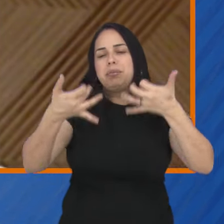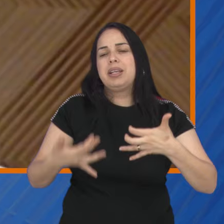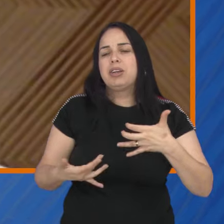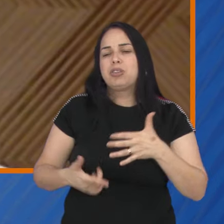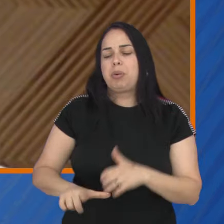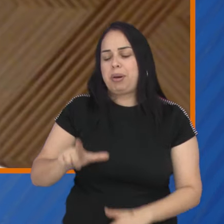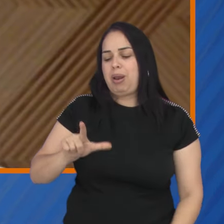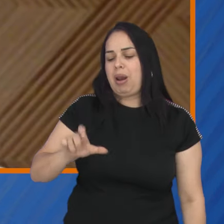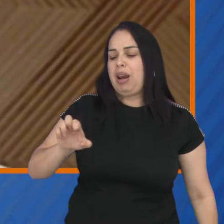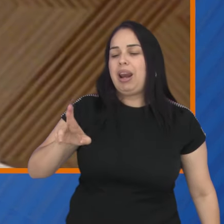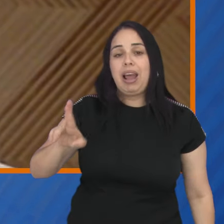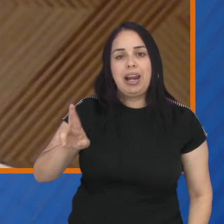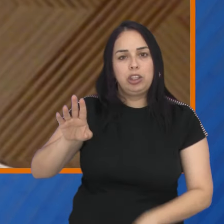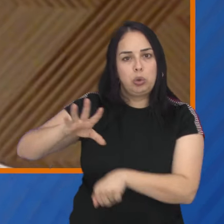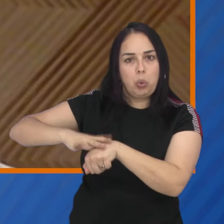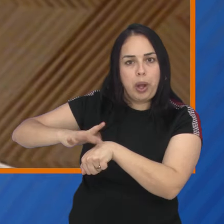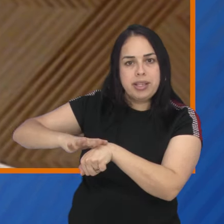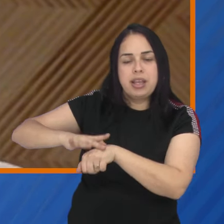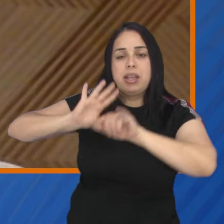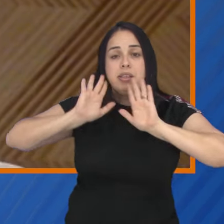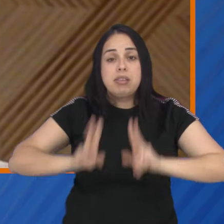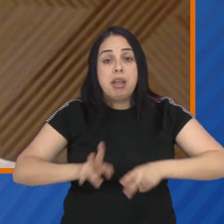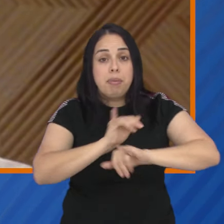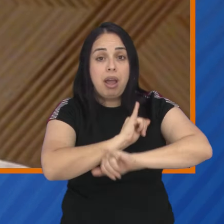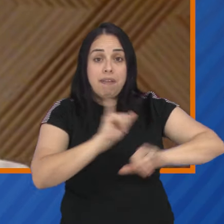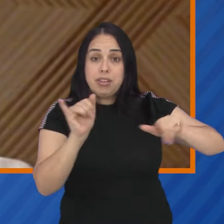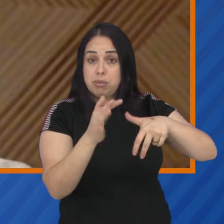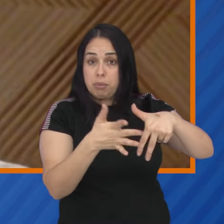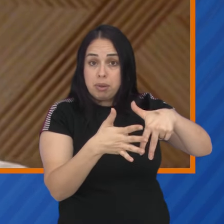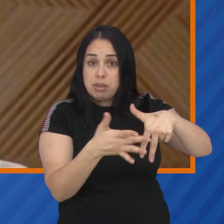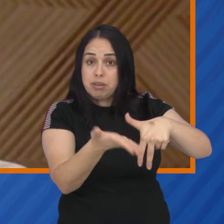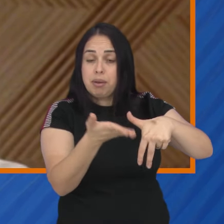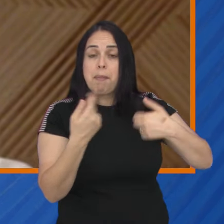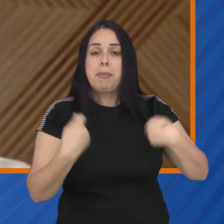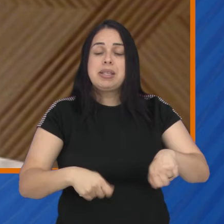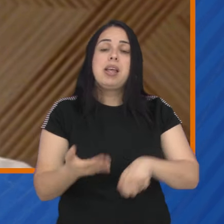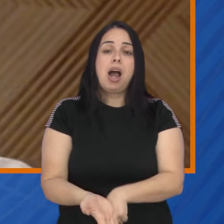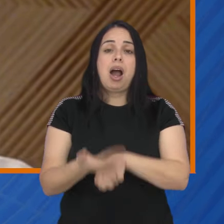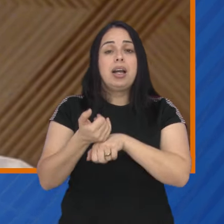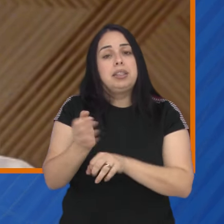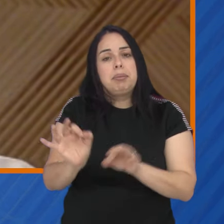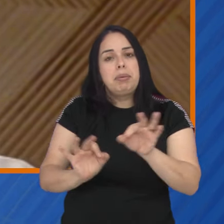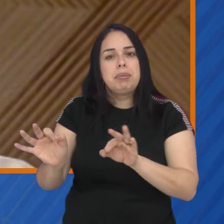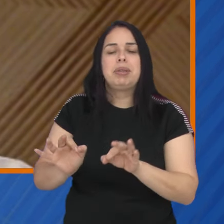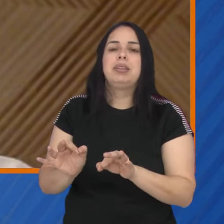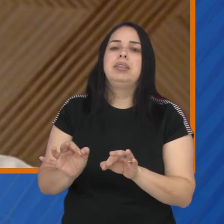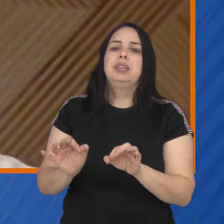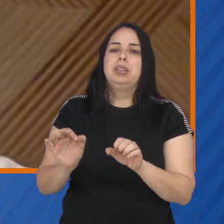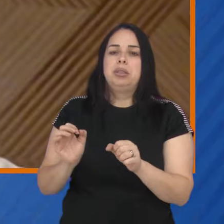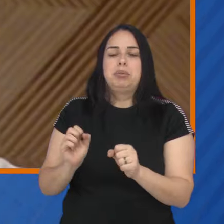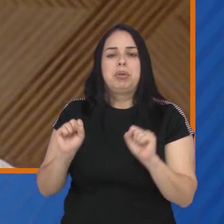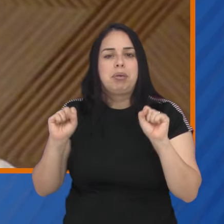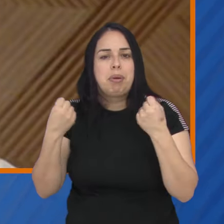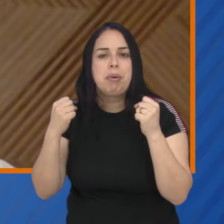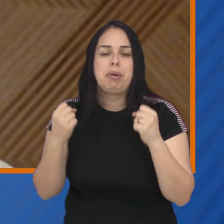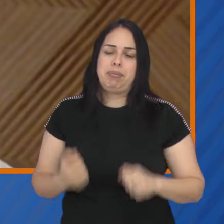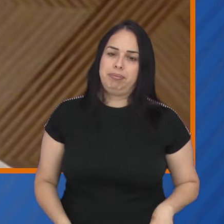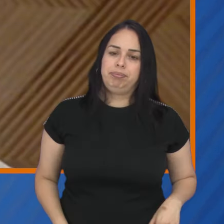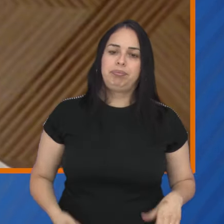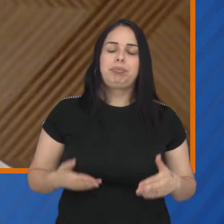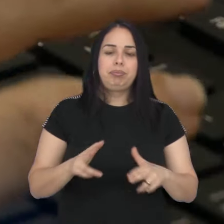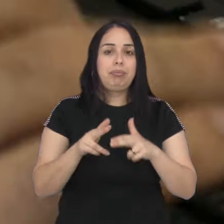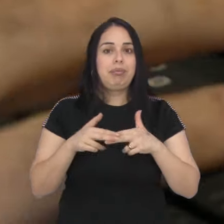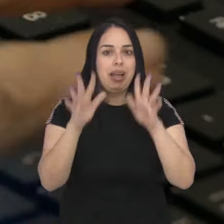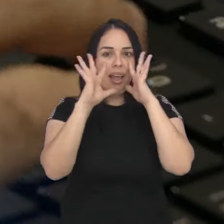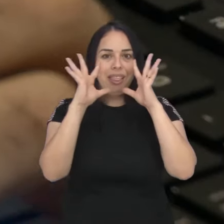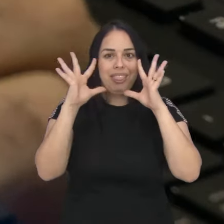lesão por esforço repetitivo, eu sempre falo isso muito para os pacientes. A gente precisa ter um preparo para fazer a atividade que a gente está se dispondo